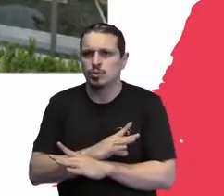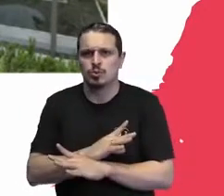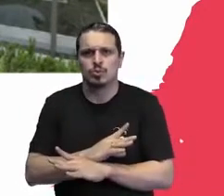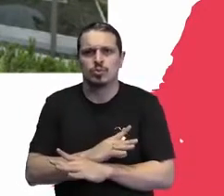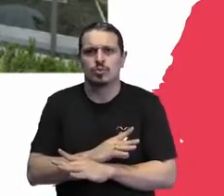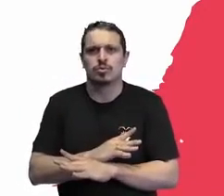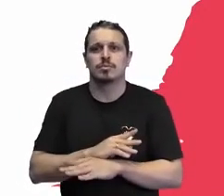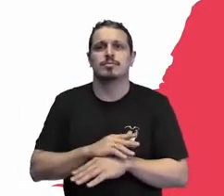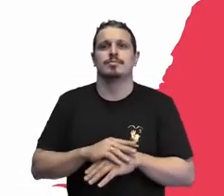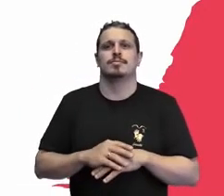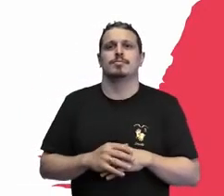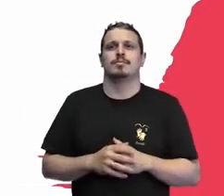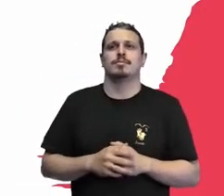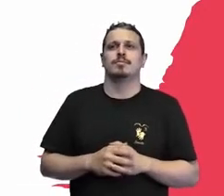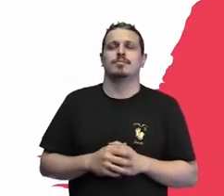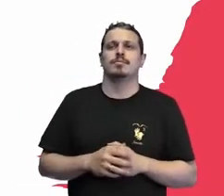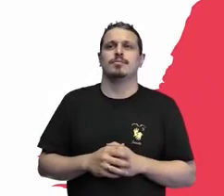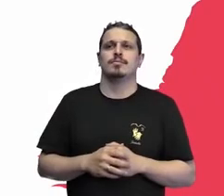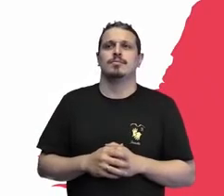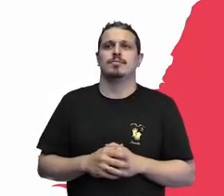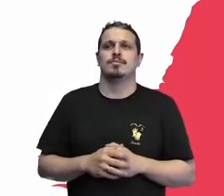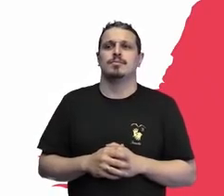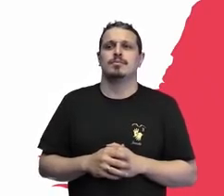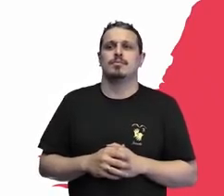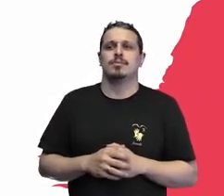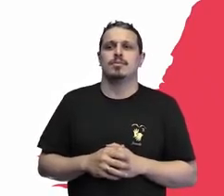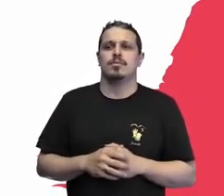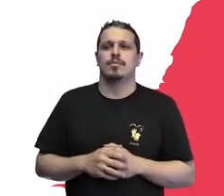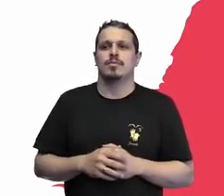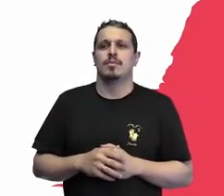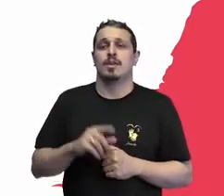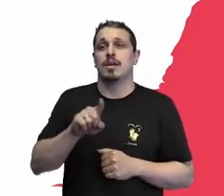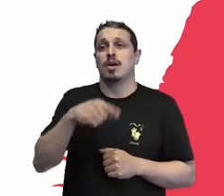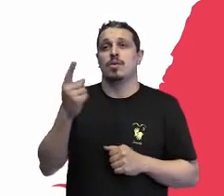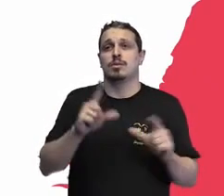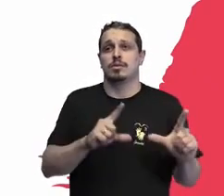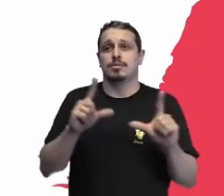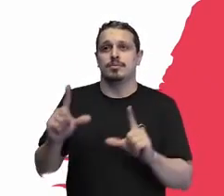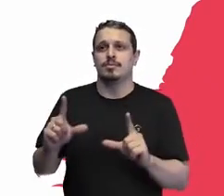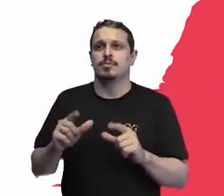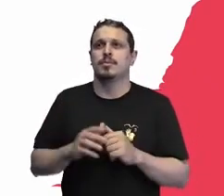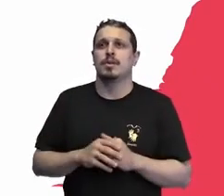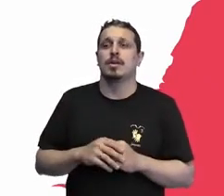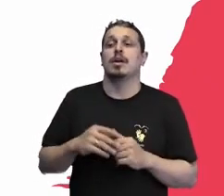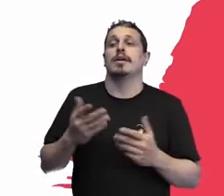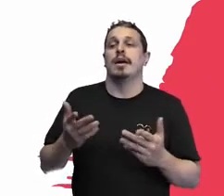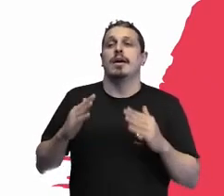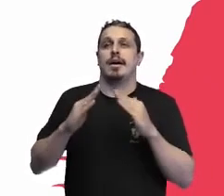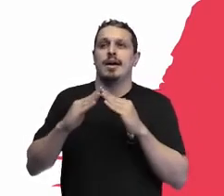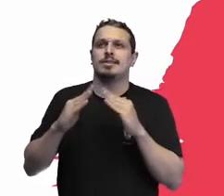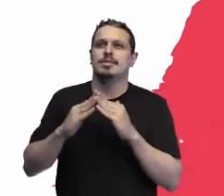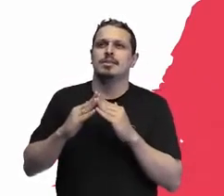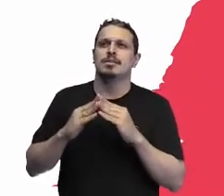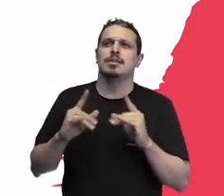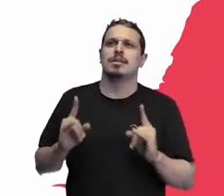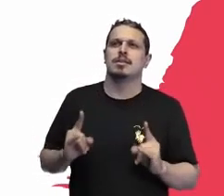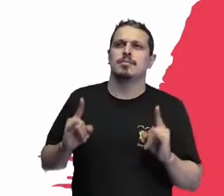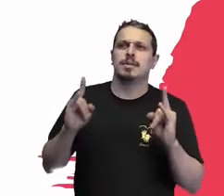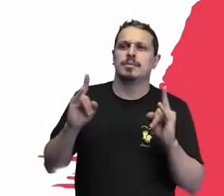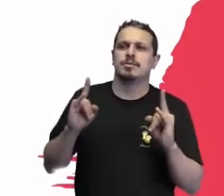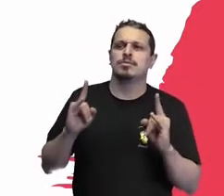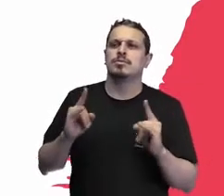pode passar a próxima, por favor? Esse é o Casa, que fica na Vila Olímpia, para quem não conhece, a gente está